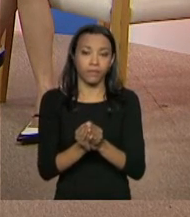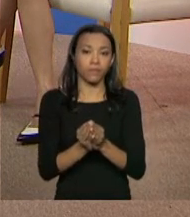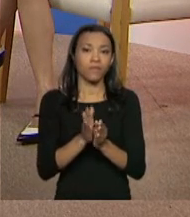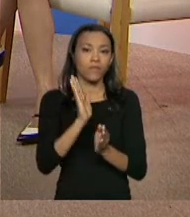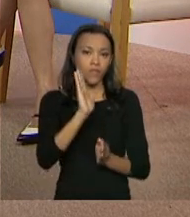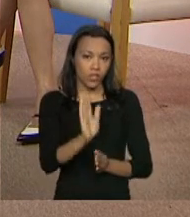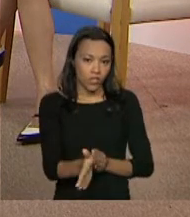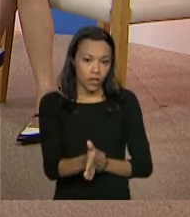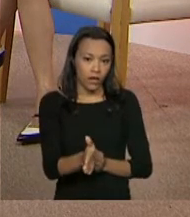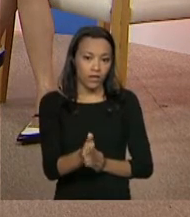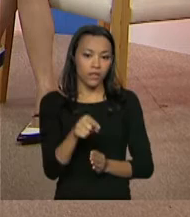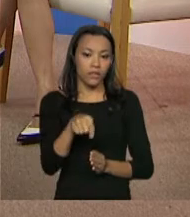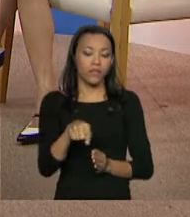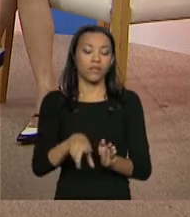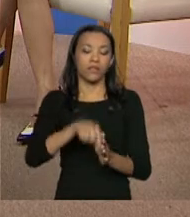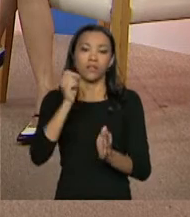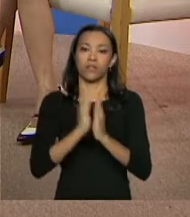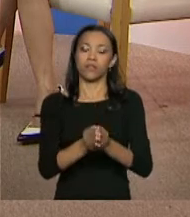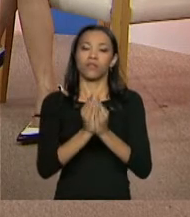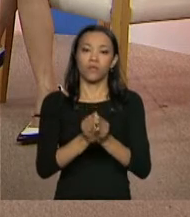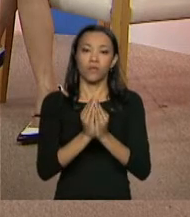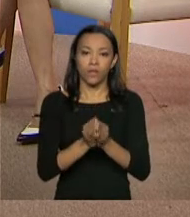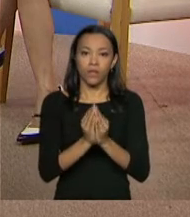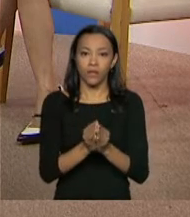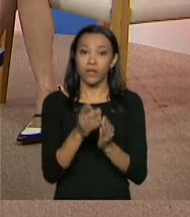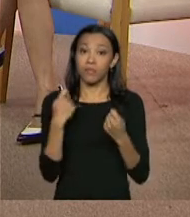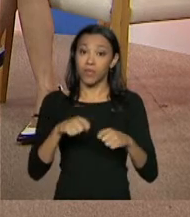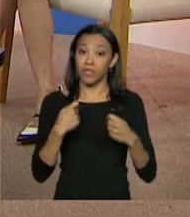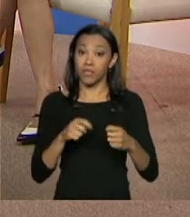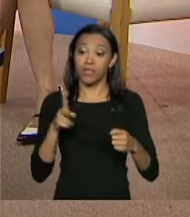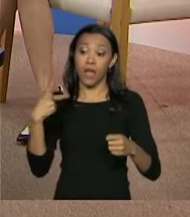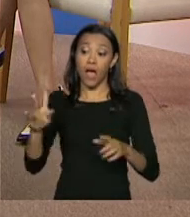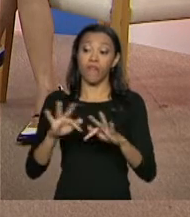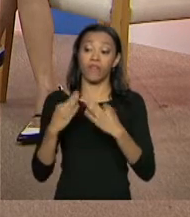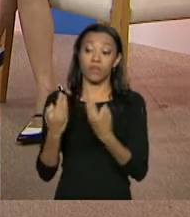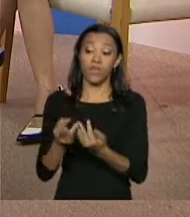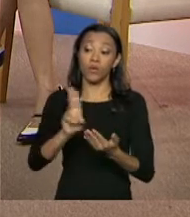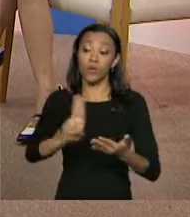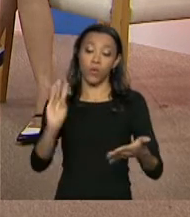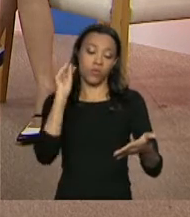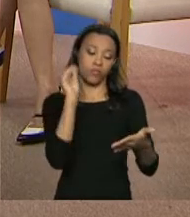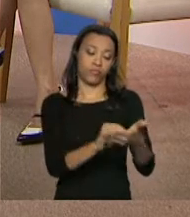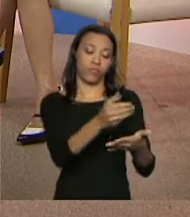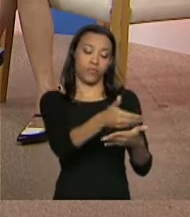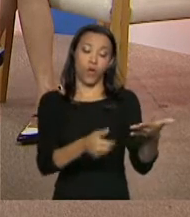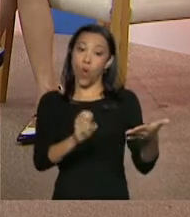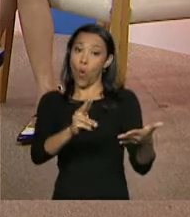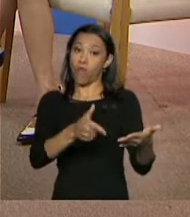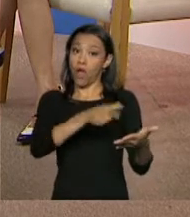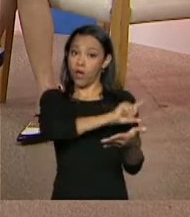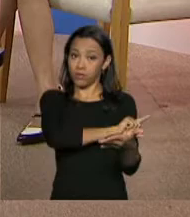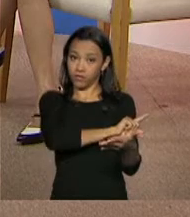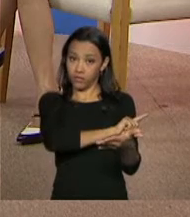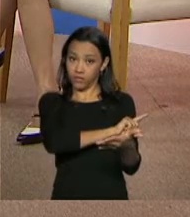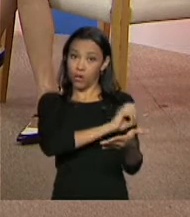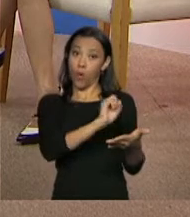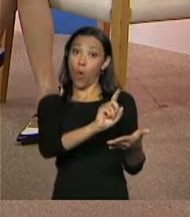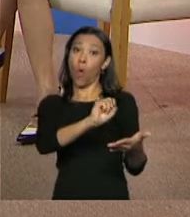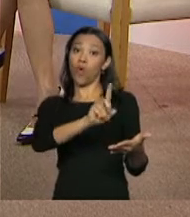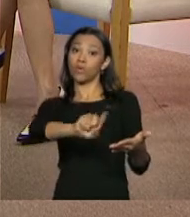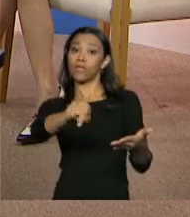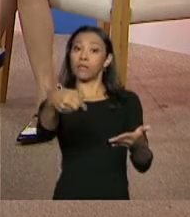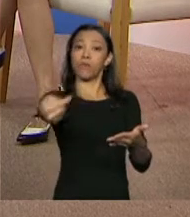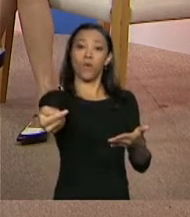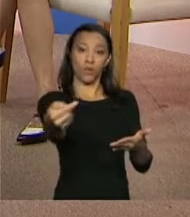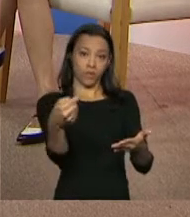sorteio, a partir desse sorteio, ela já tem que estar cadastrada no Cadastro Único. Então, ou ela foi antes, ou a partir do sorteio, a